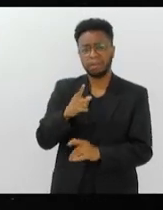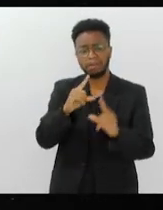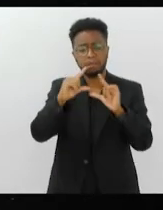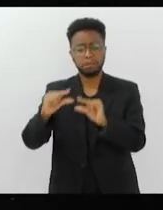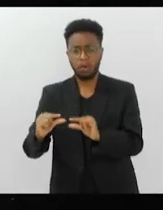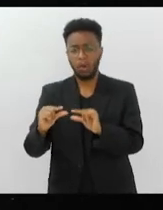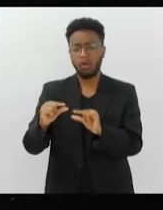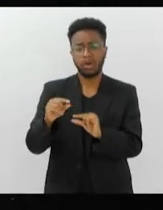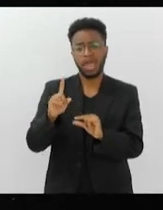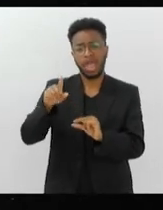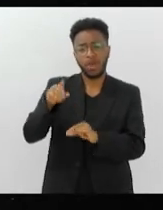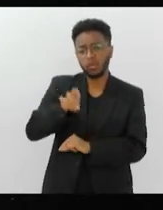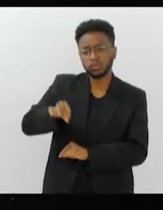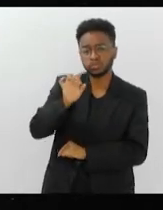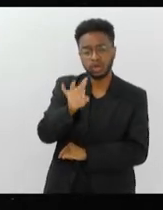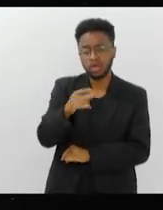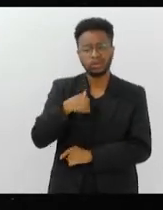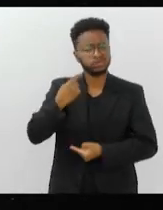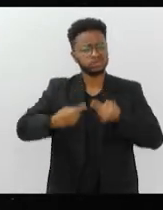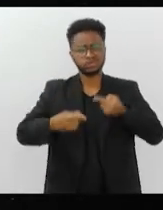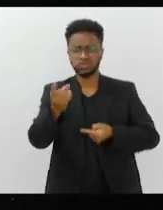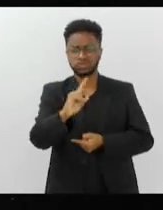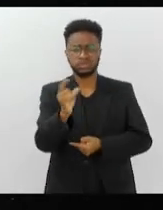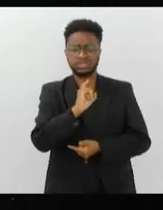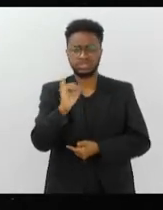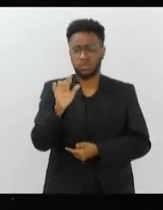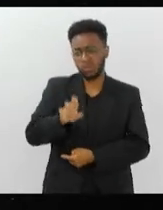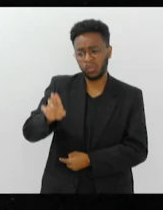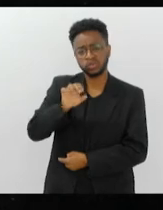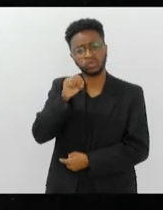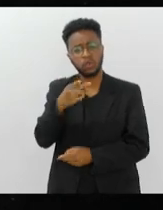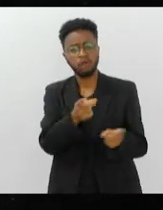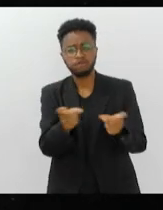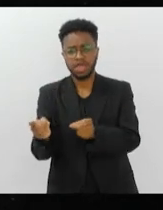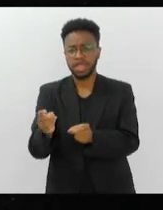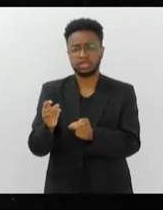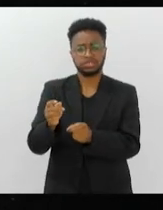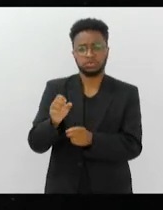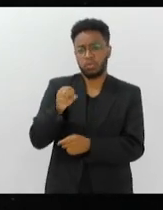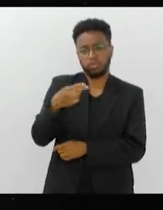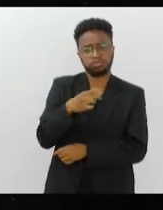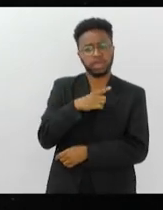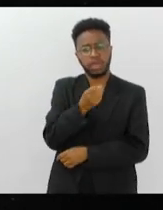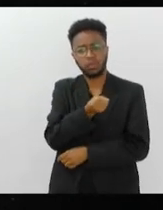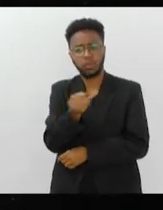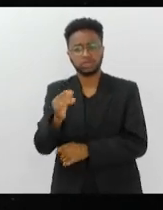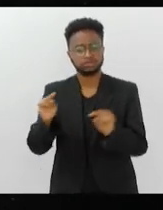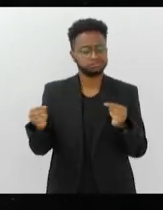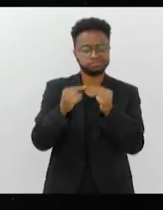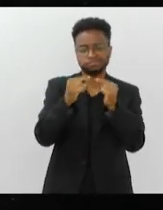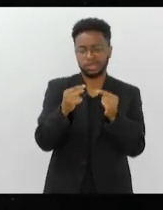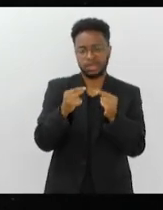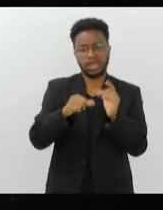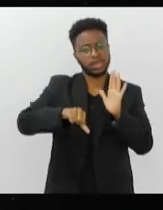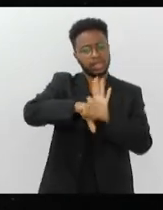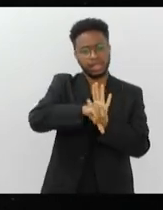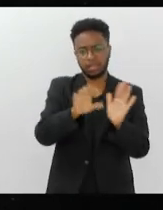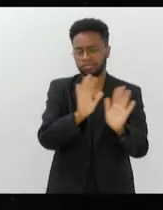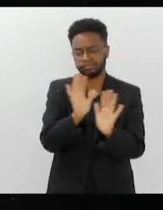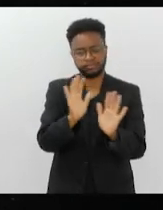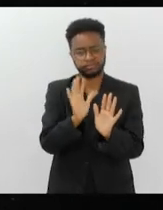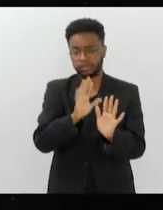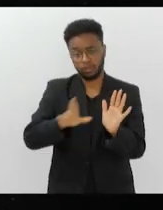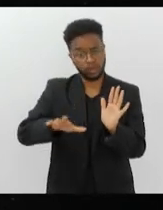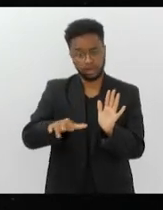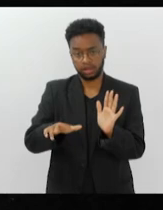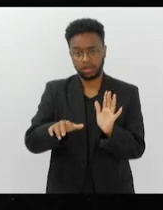é maconheiro, é usuário. Eu não estou discutindo se o cara é usuário, se o é maconheiro, se ele tem a quantidade de droga que tem que ser enquadrado na questão do tráfico,